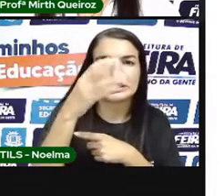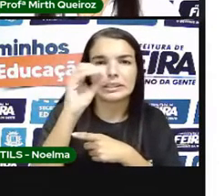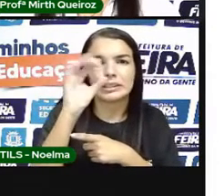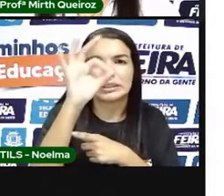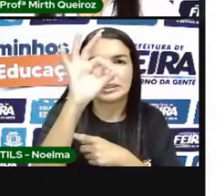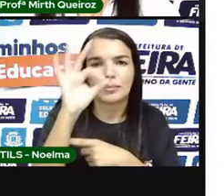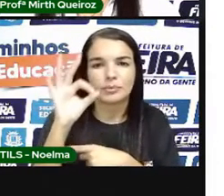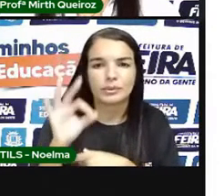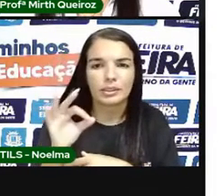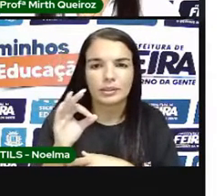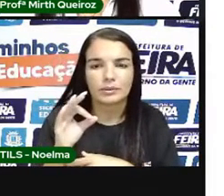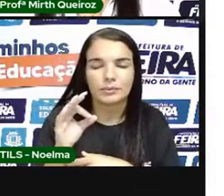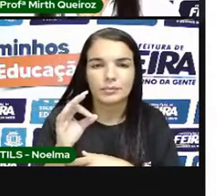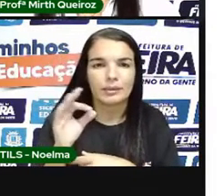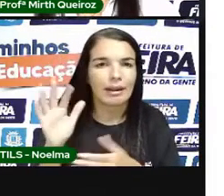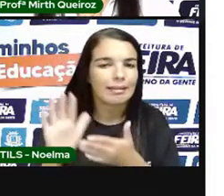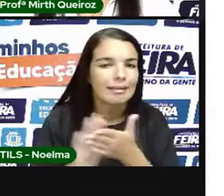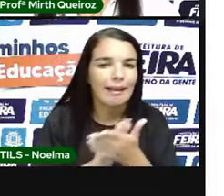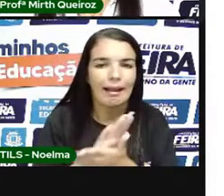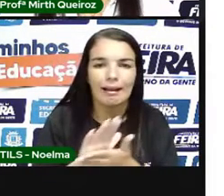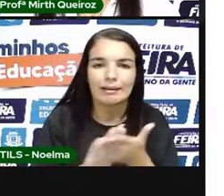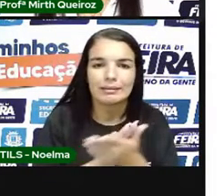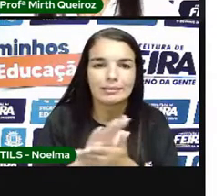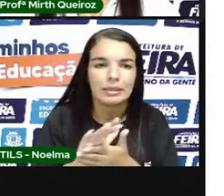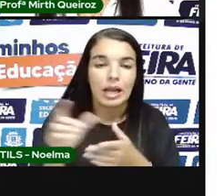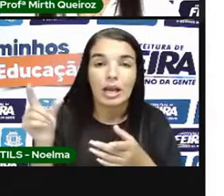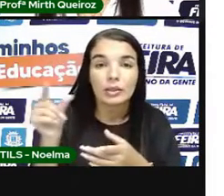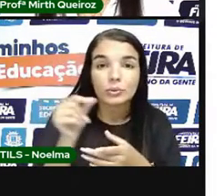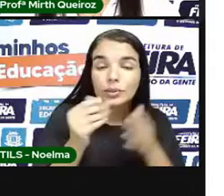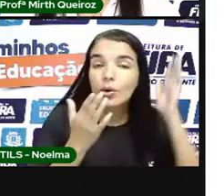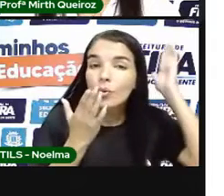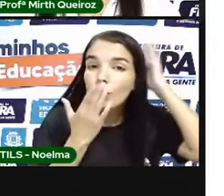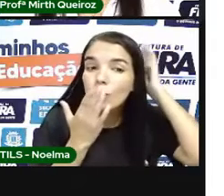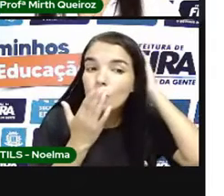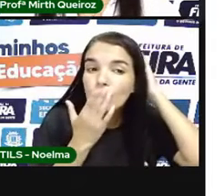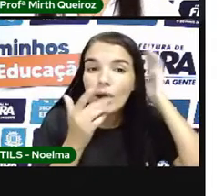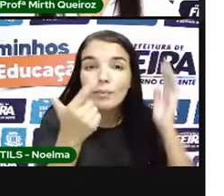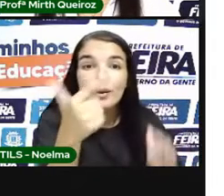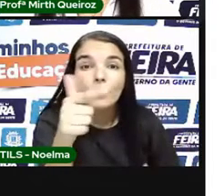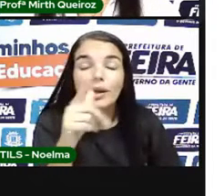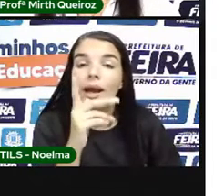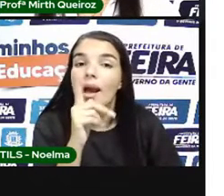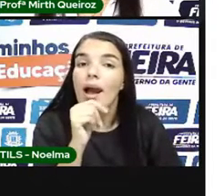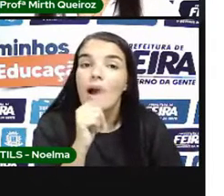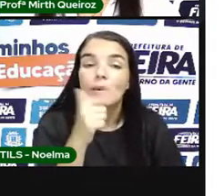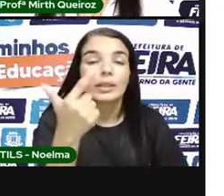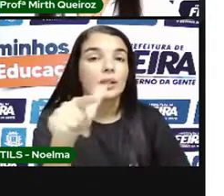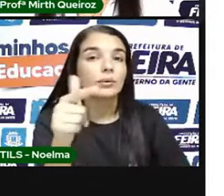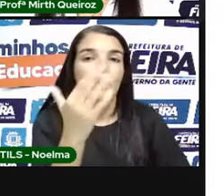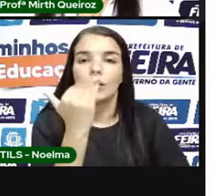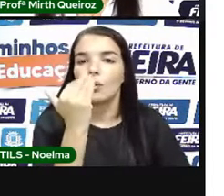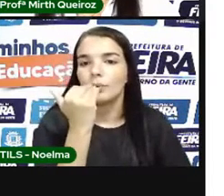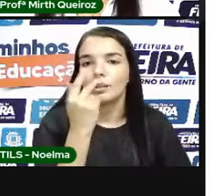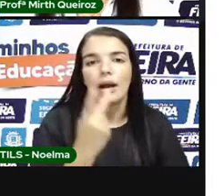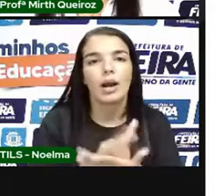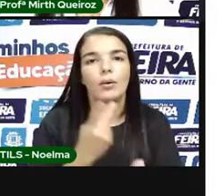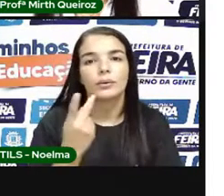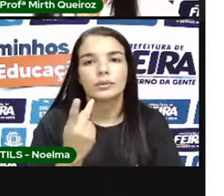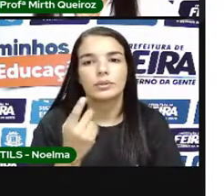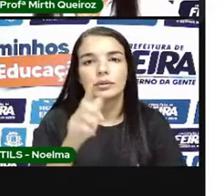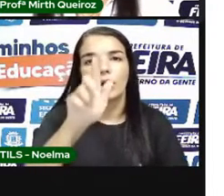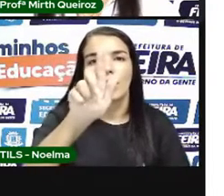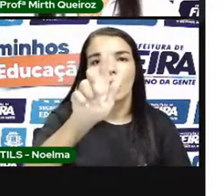Em 2020 Privando Grupos Indígenas De água E comida Como aconteceu Com os